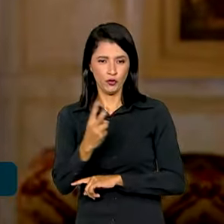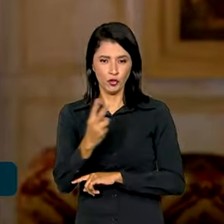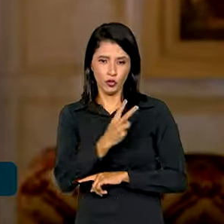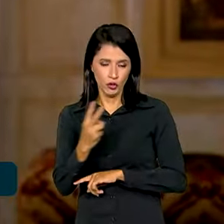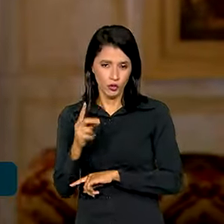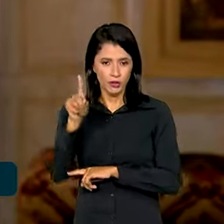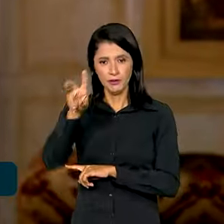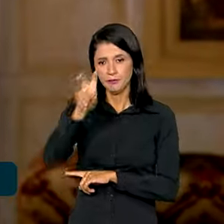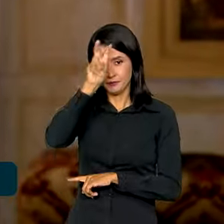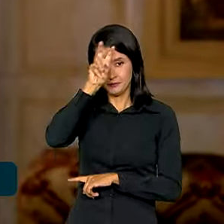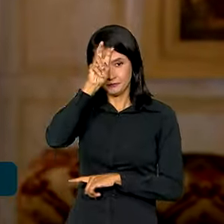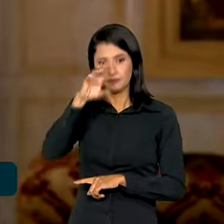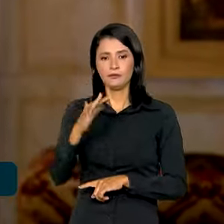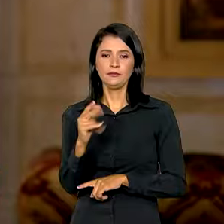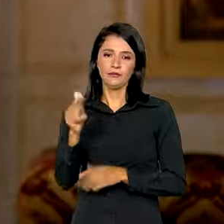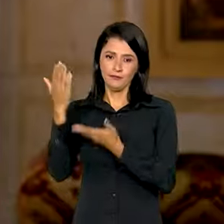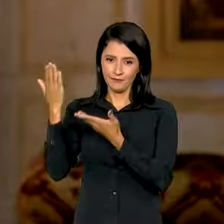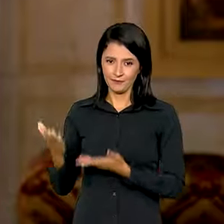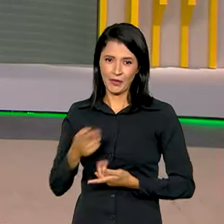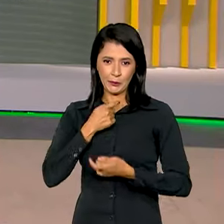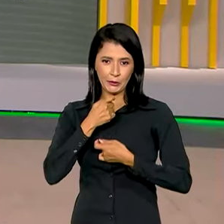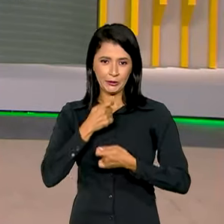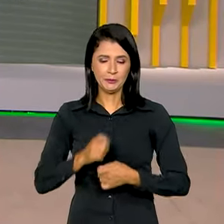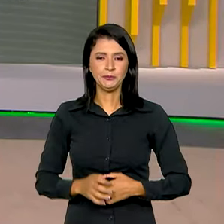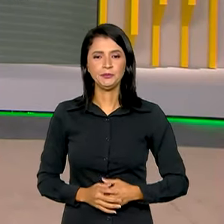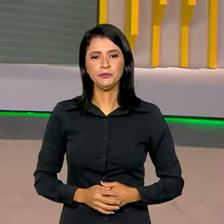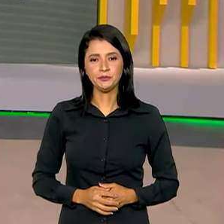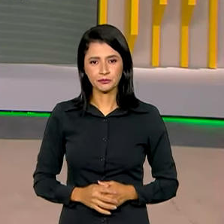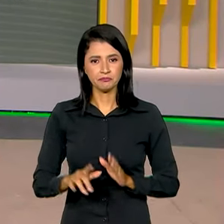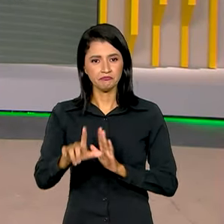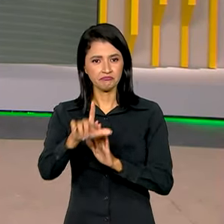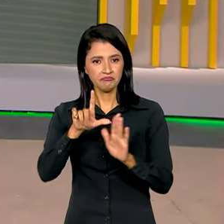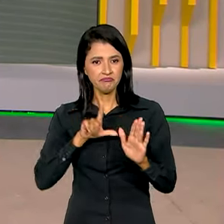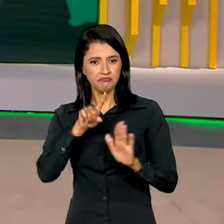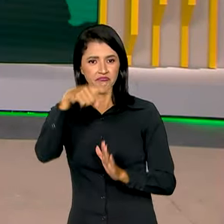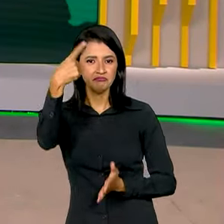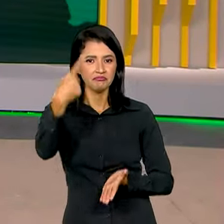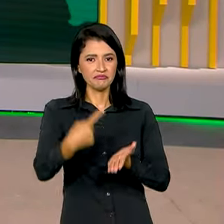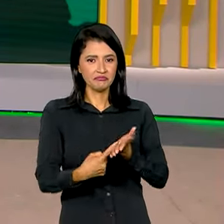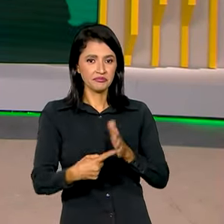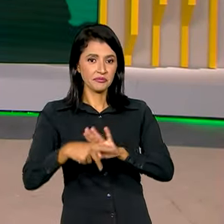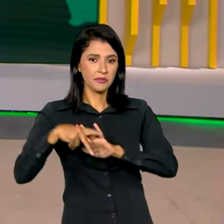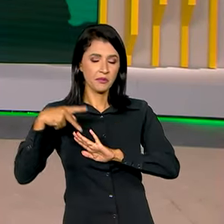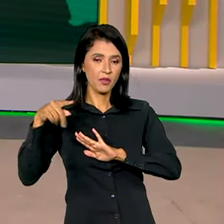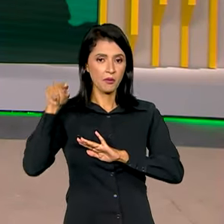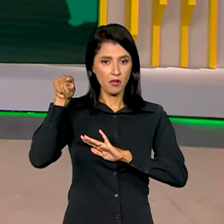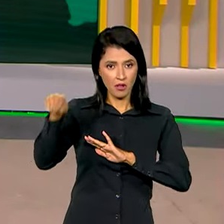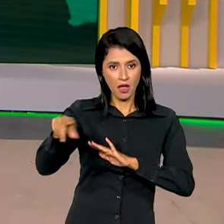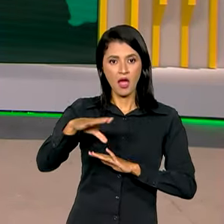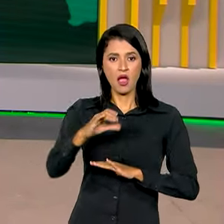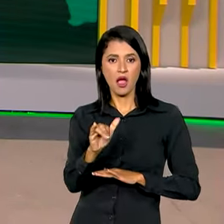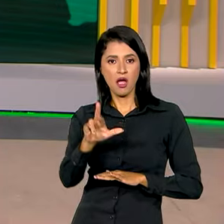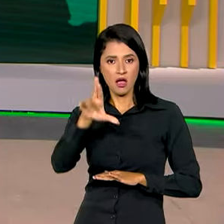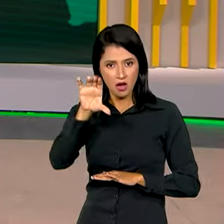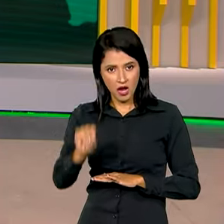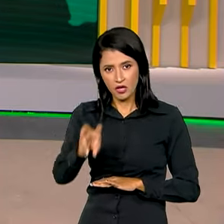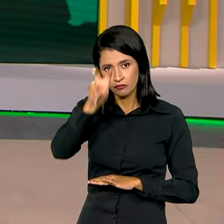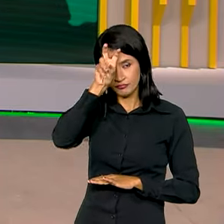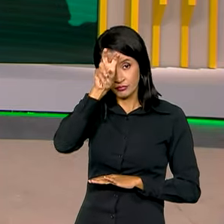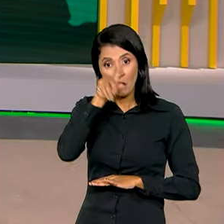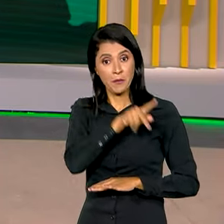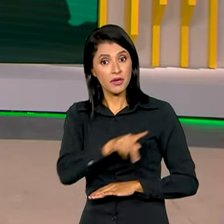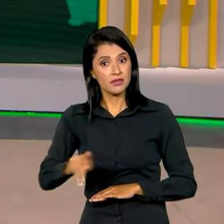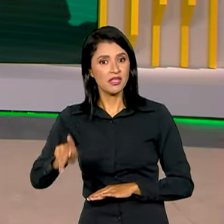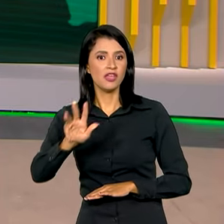Do Cairo, no Egito, Gabriela Noronha. E antes dos compromissos oficiais no Cairo, o presidente Lula visitou